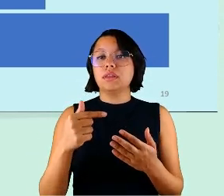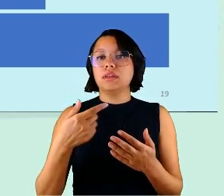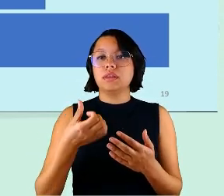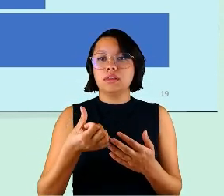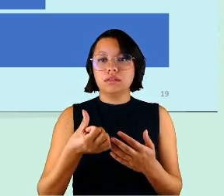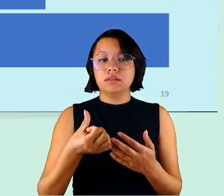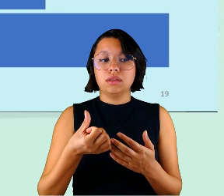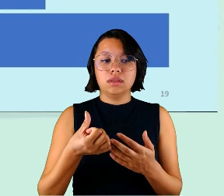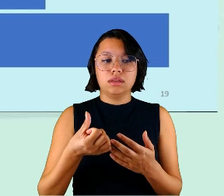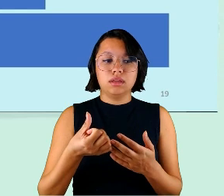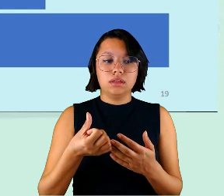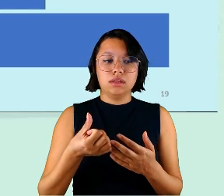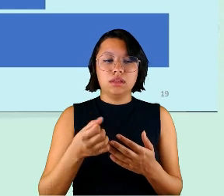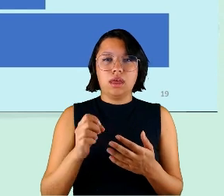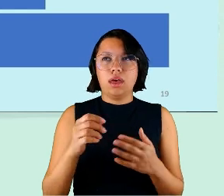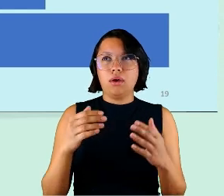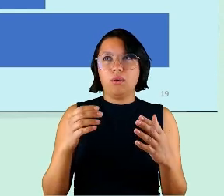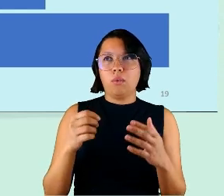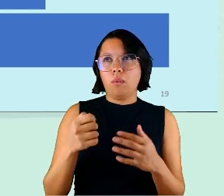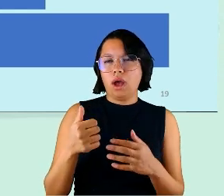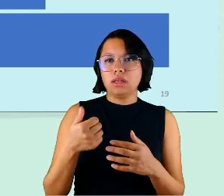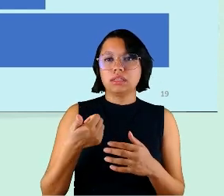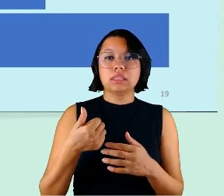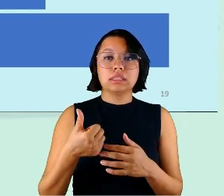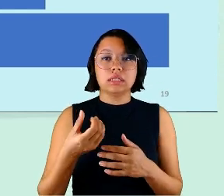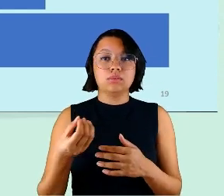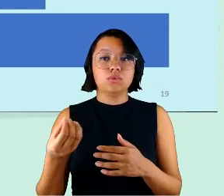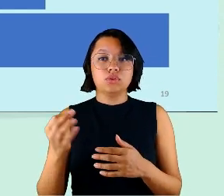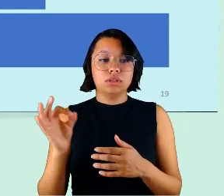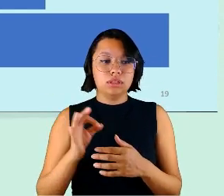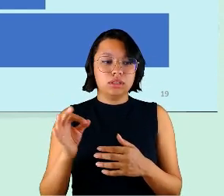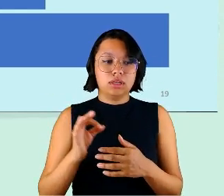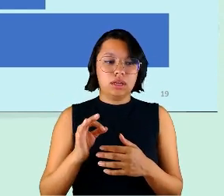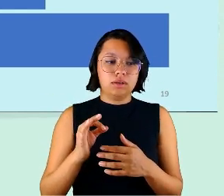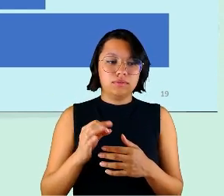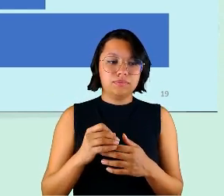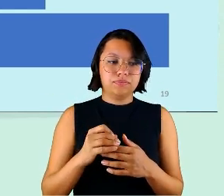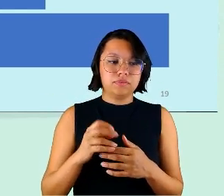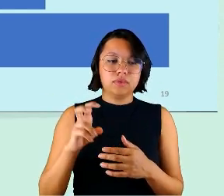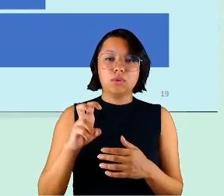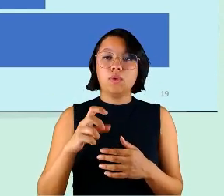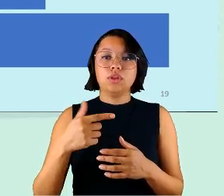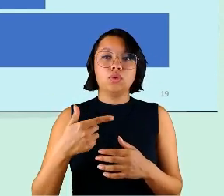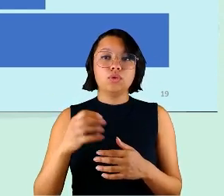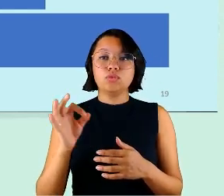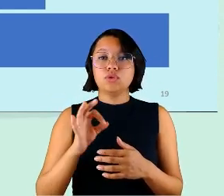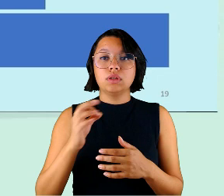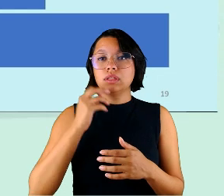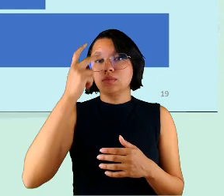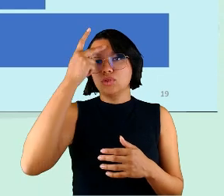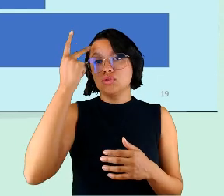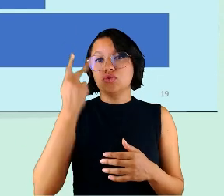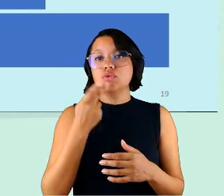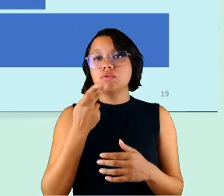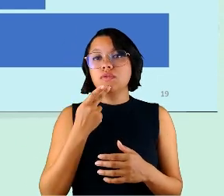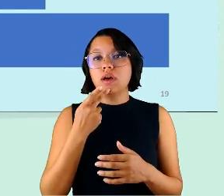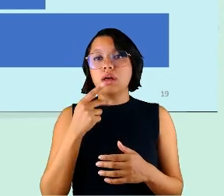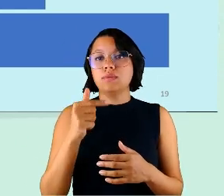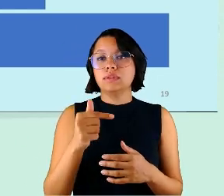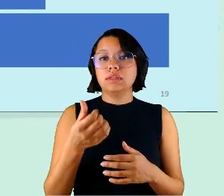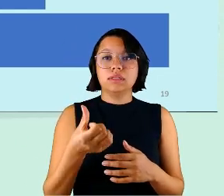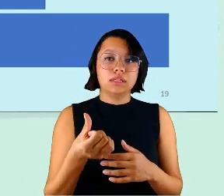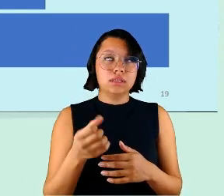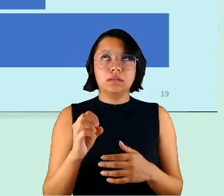a 100% das tarefas 52 52% das pessoas dizem que 76